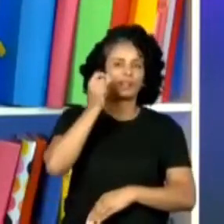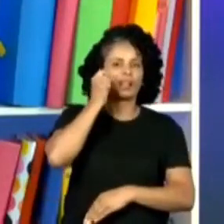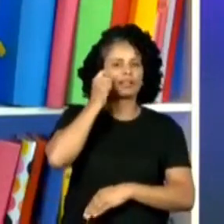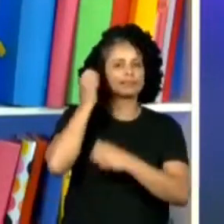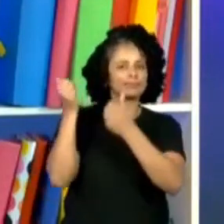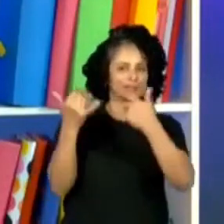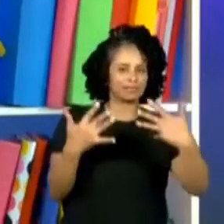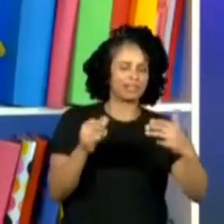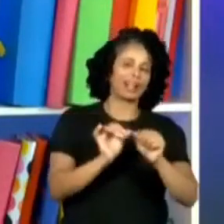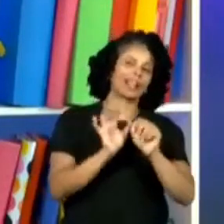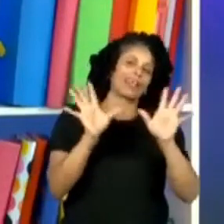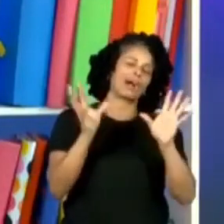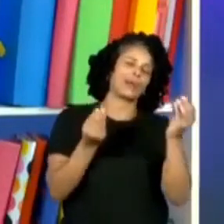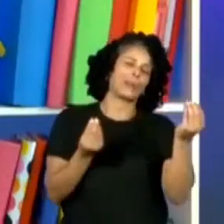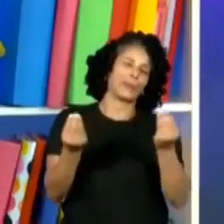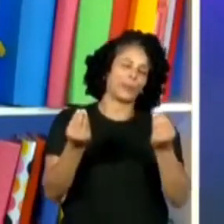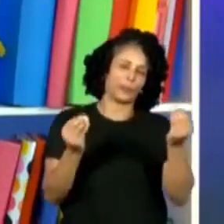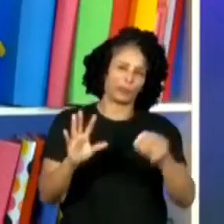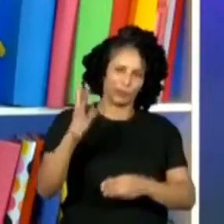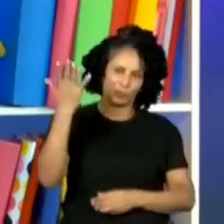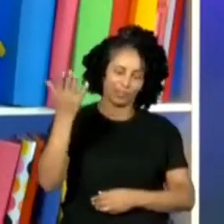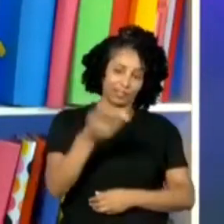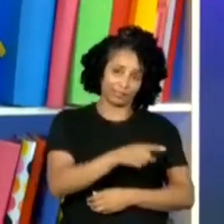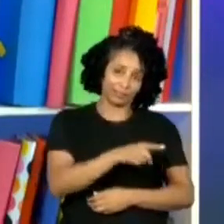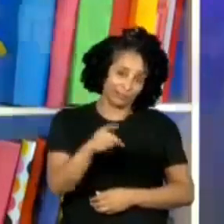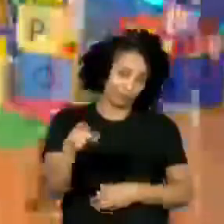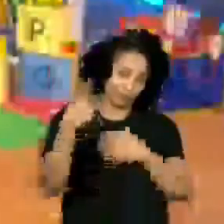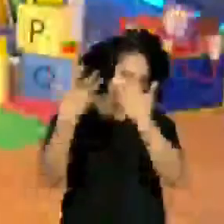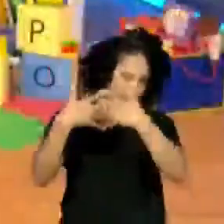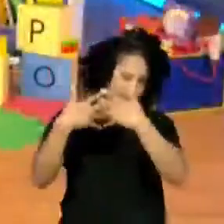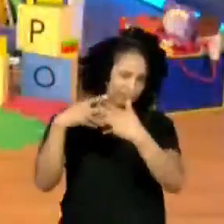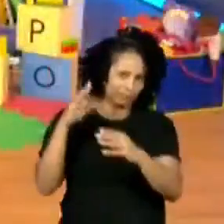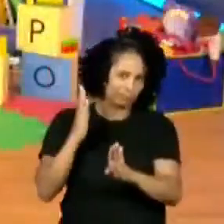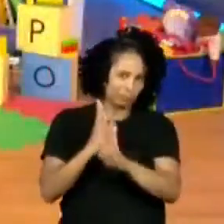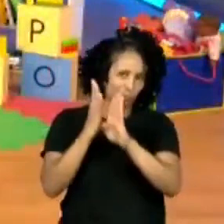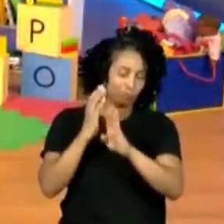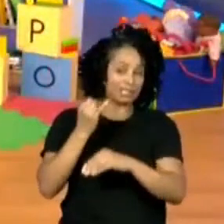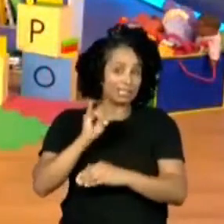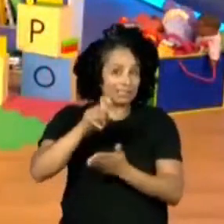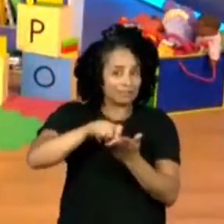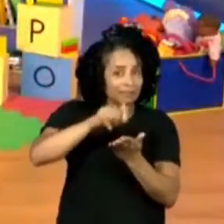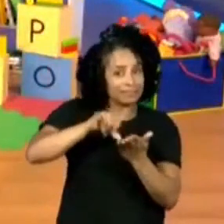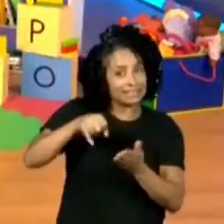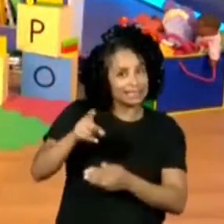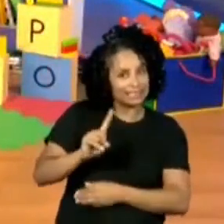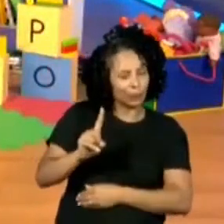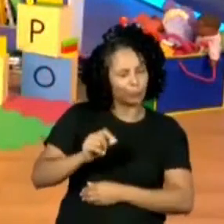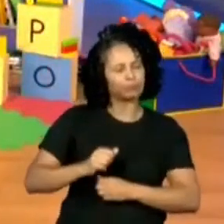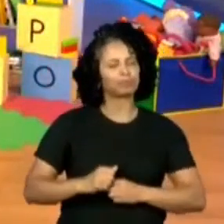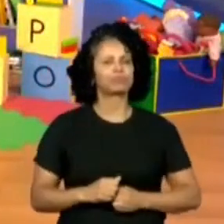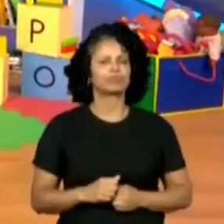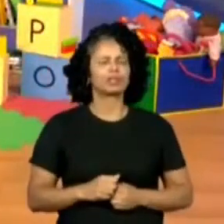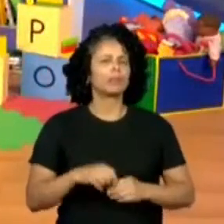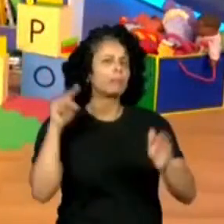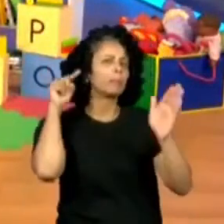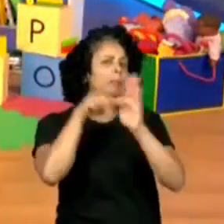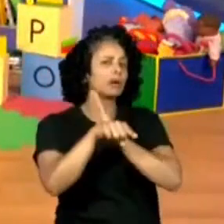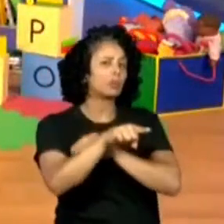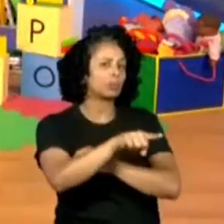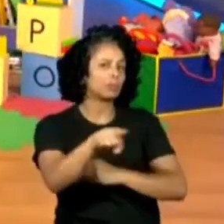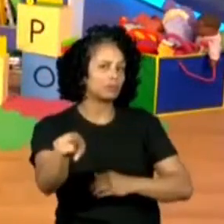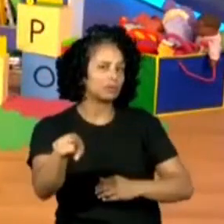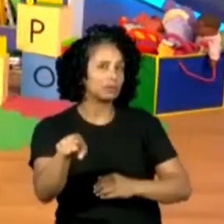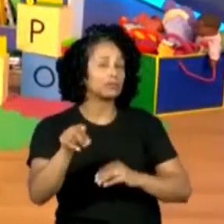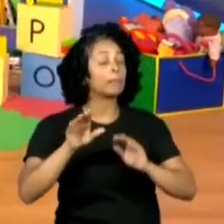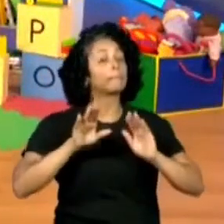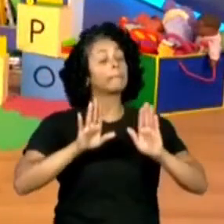este mistério que ela deixou na mão de vocês. Ótimo! E assim, a pergunta é para a galera do lado de lá, mas eu também vou fazer essa